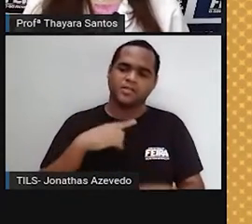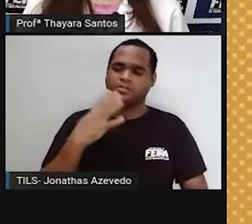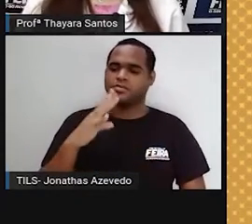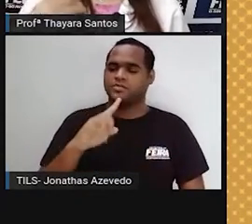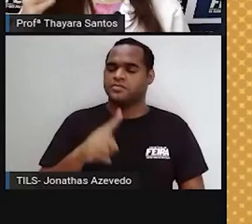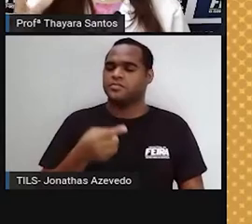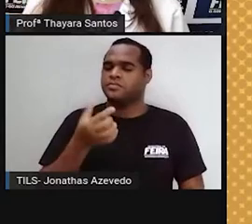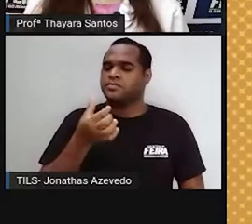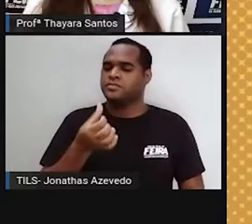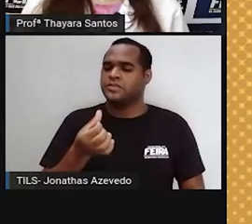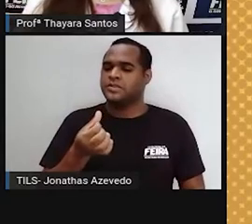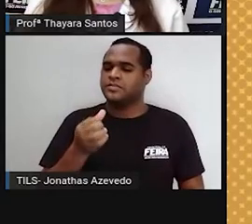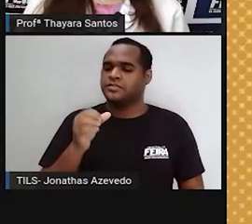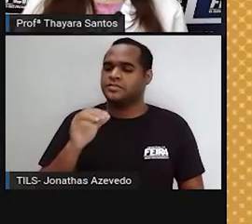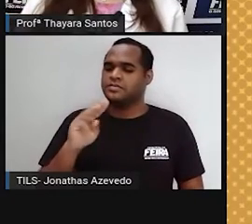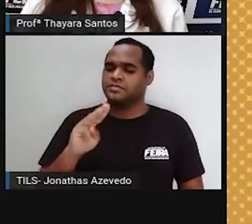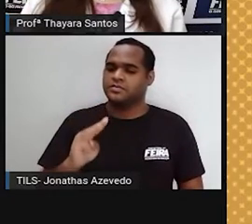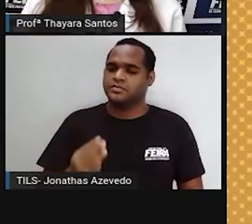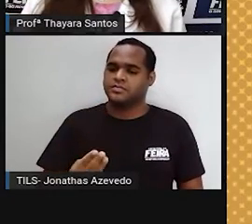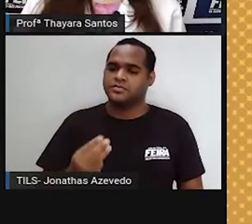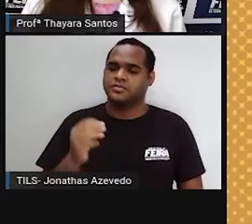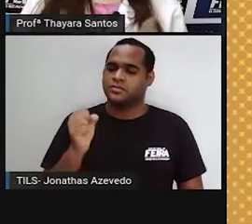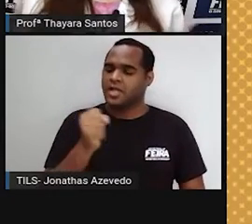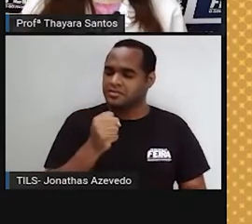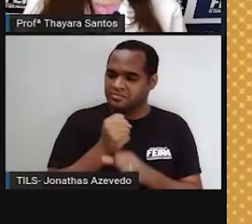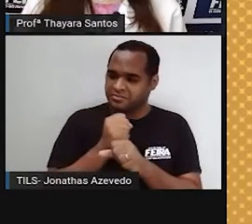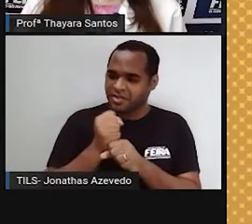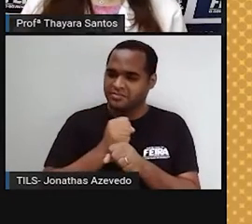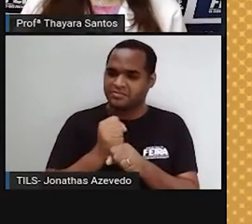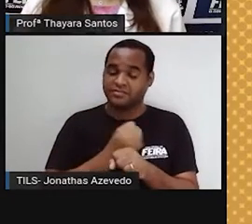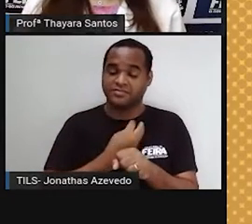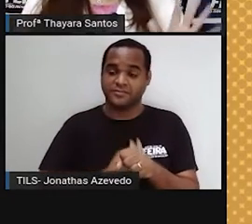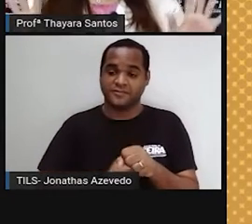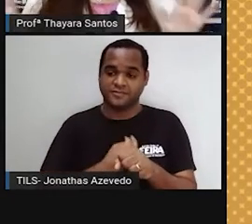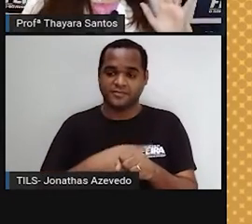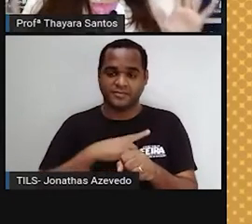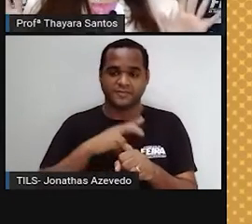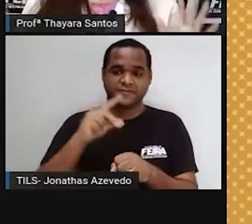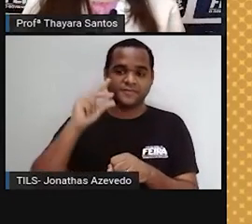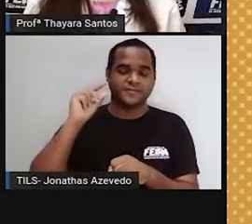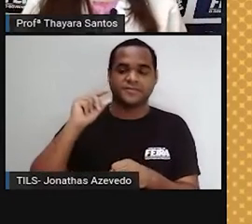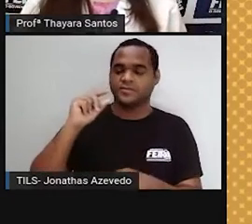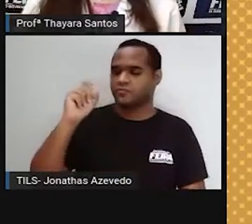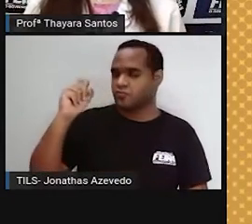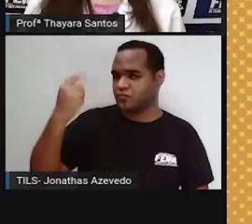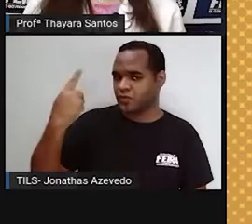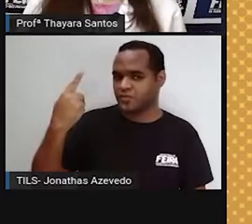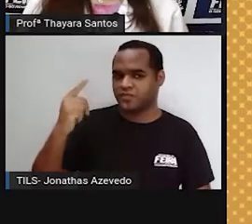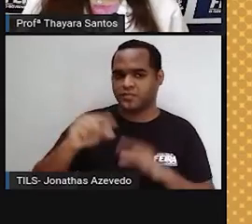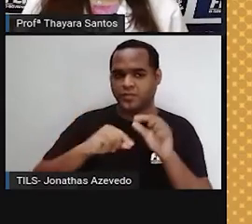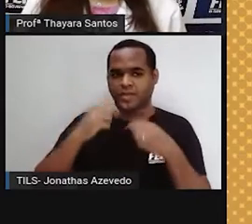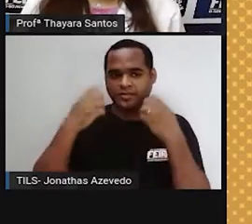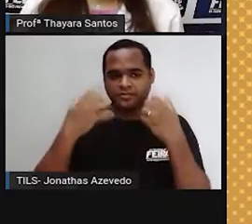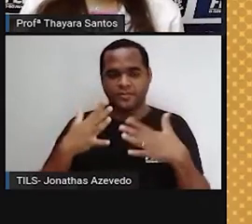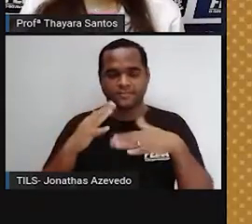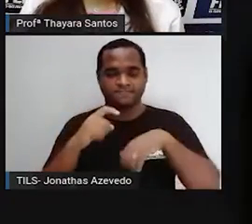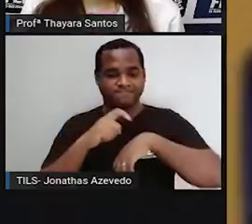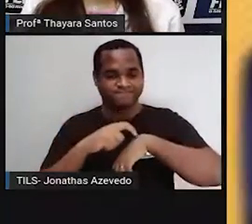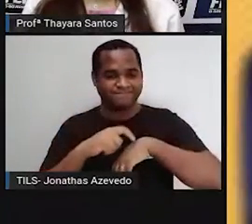,6 bilhões de anos de existência desse sol. Então ele tá aí nesse tempo razoável.